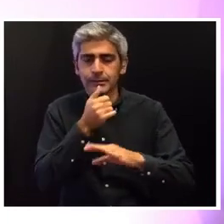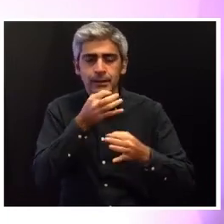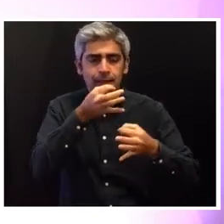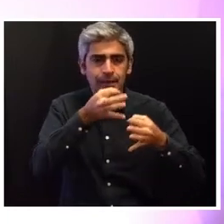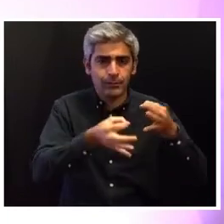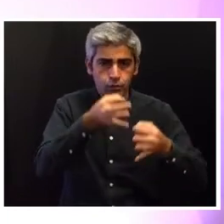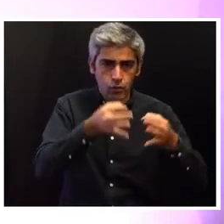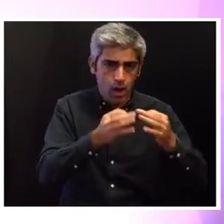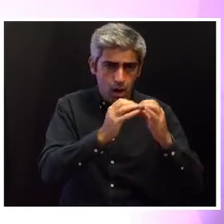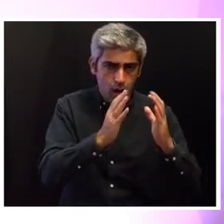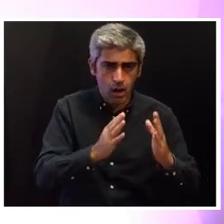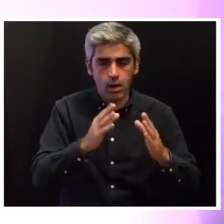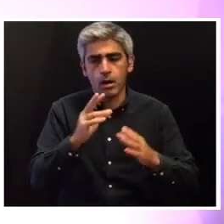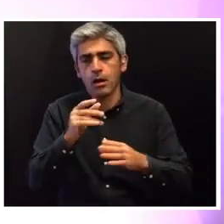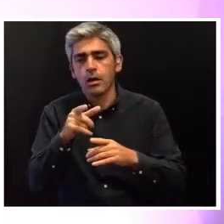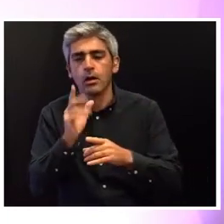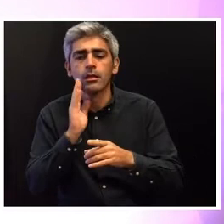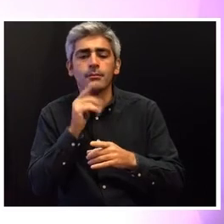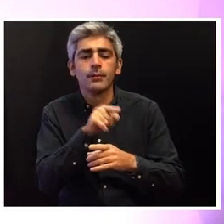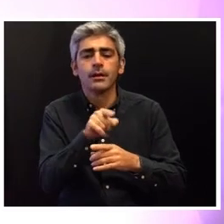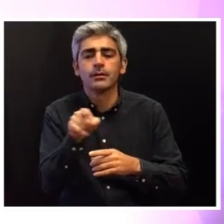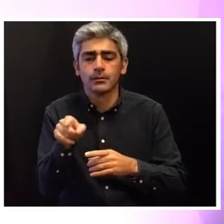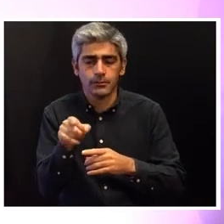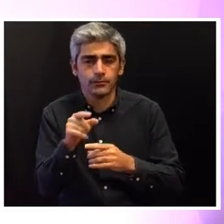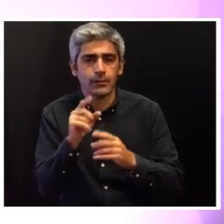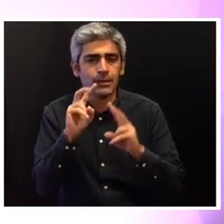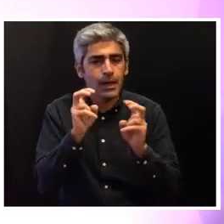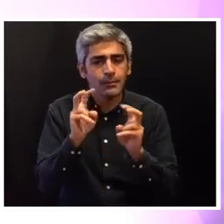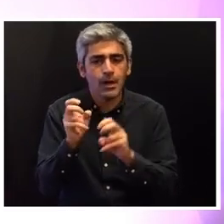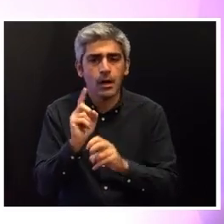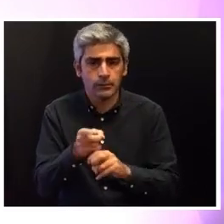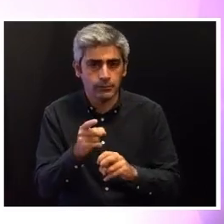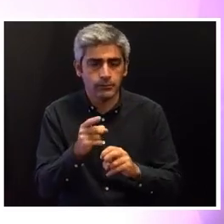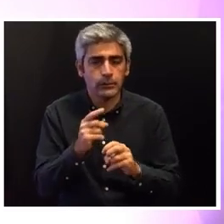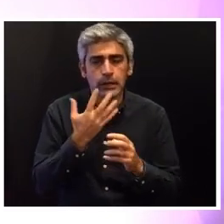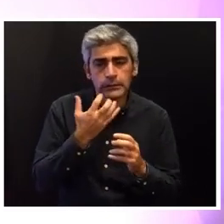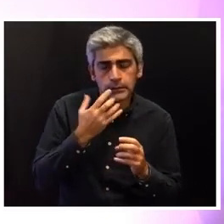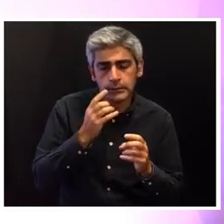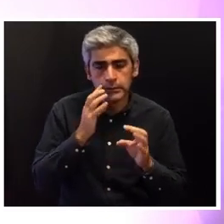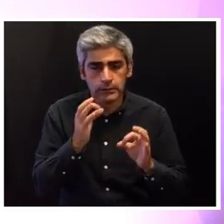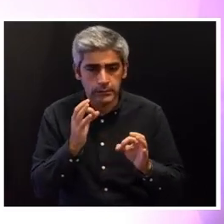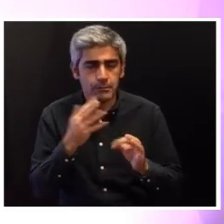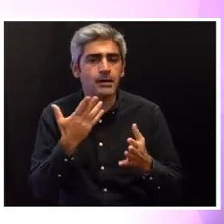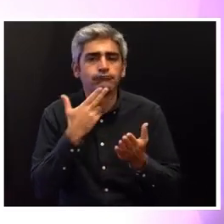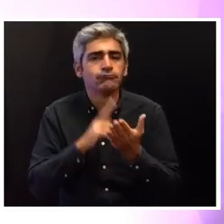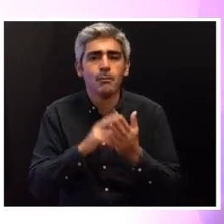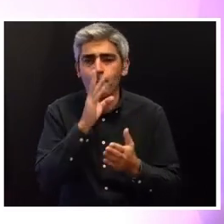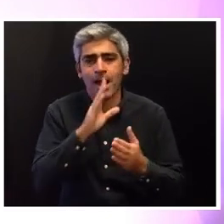tribunais em função da matéria a tratar. Que, apesar de cautelosa, não vingou.